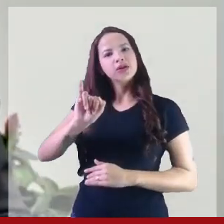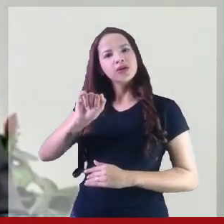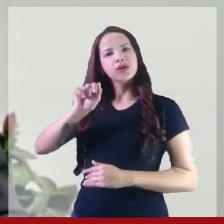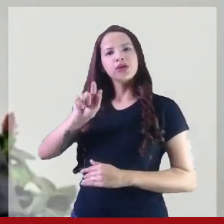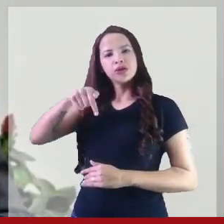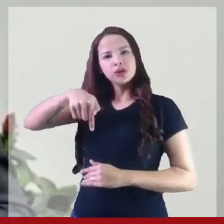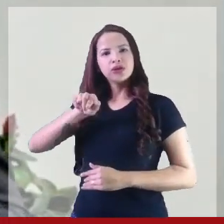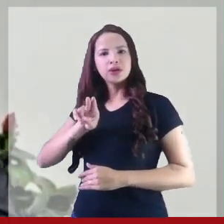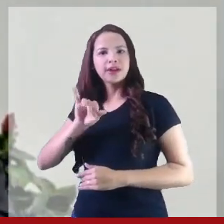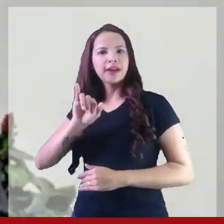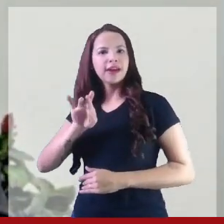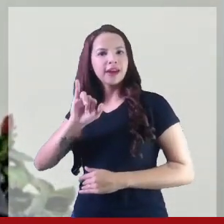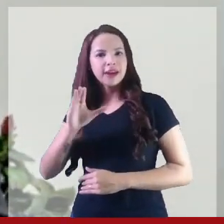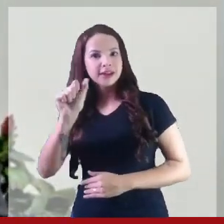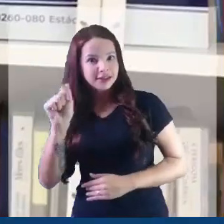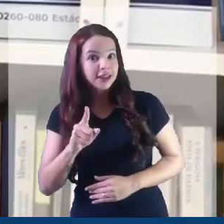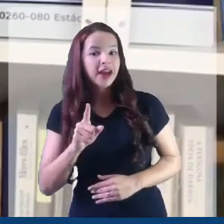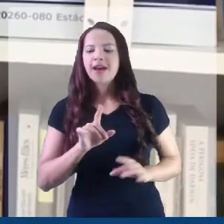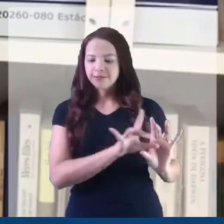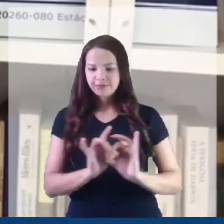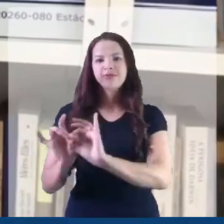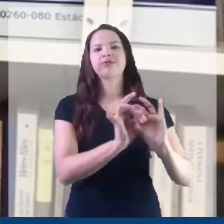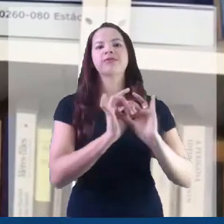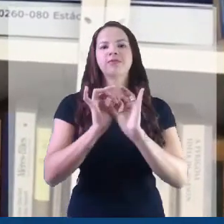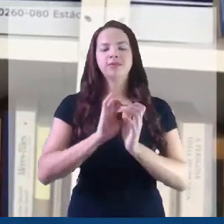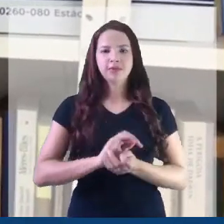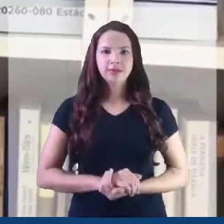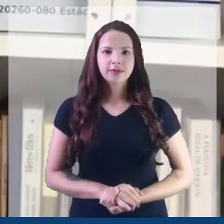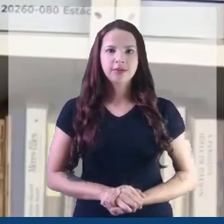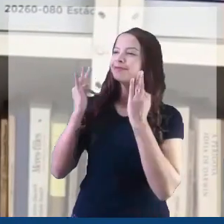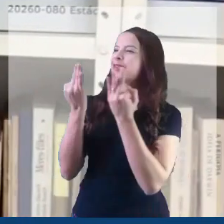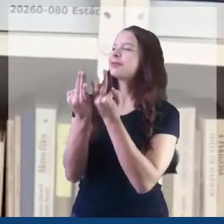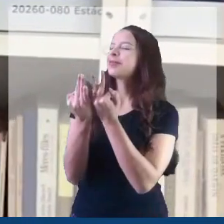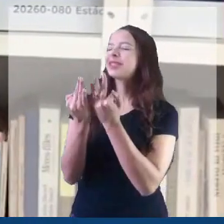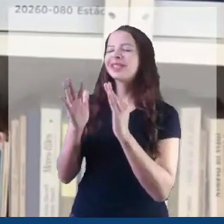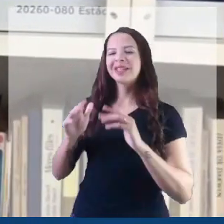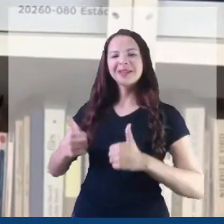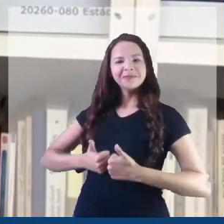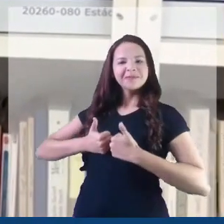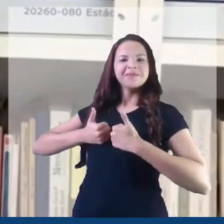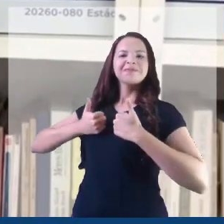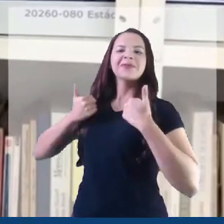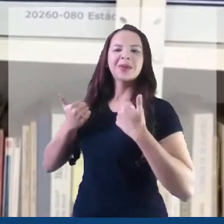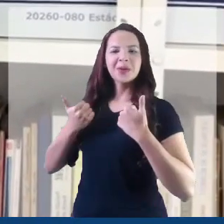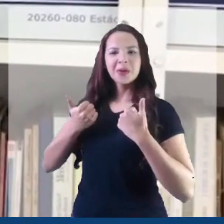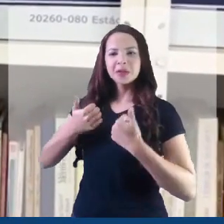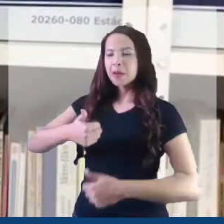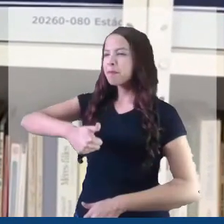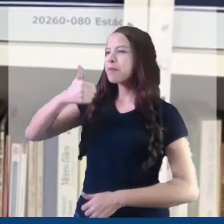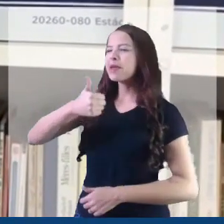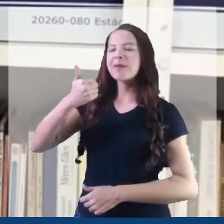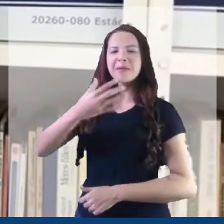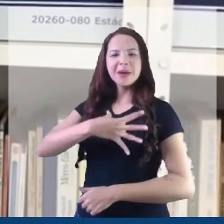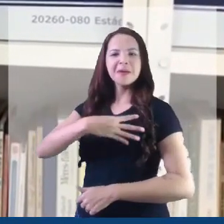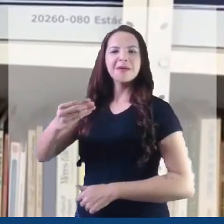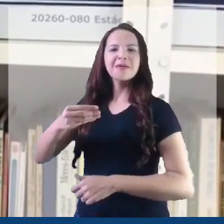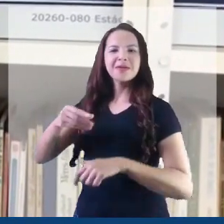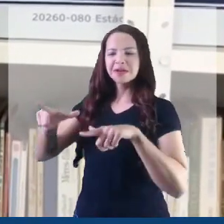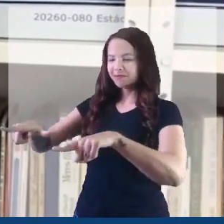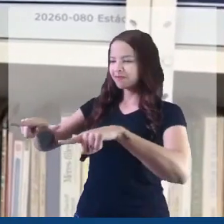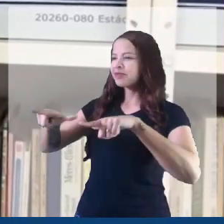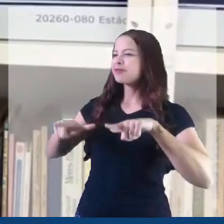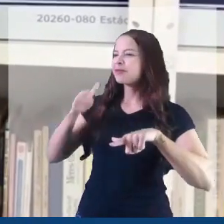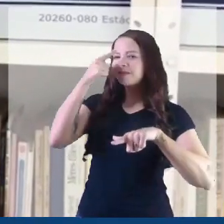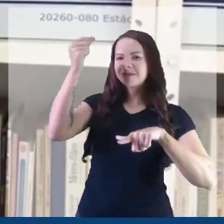Vale do Jiquiriçá e de sua gente. Eles se confundem com conquistas de mães e pais, filhas e filhos, que juntos e cheios de